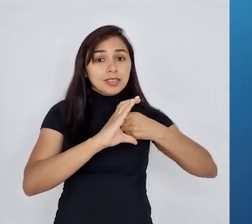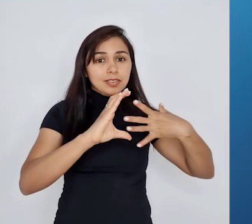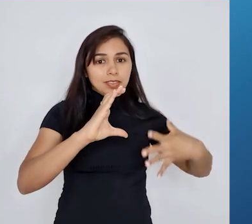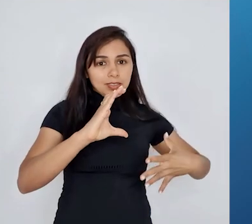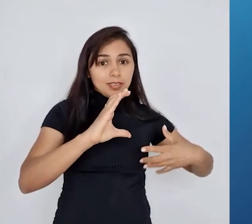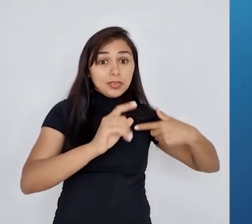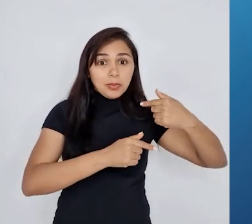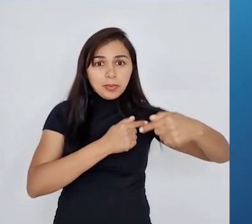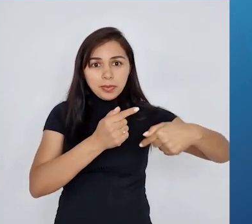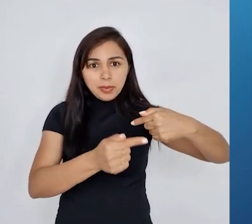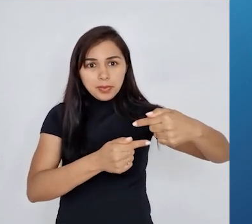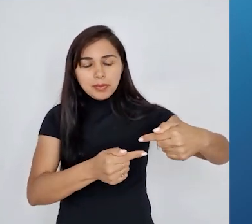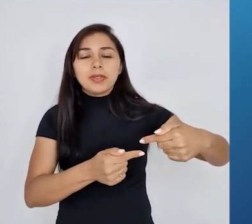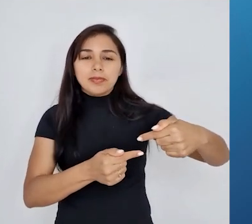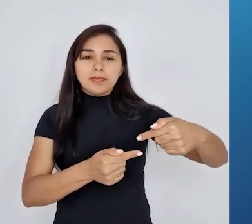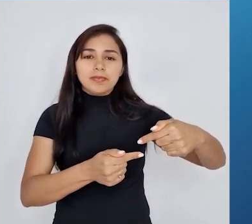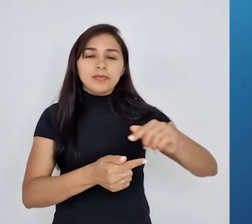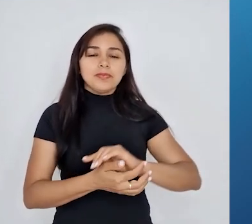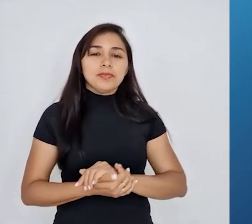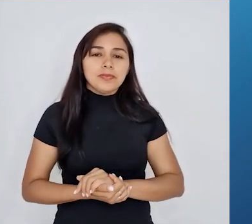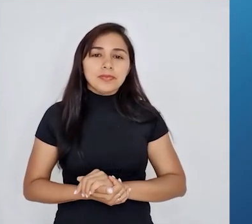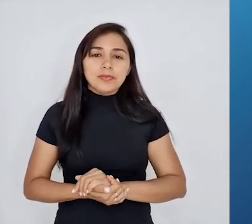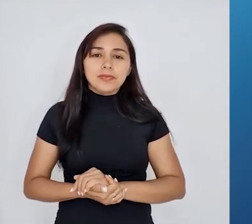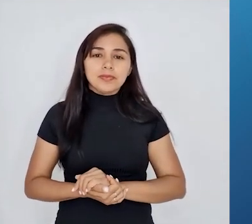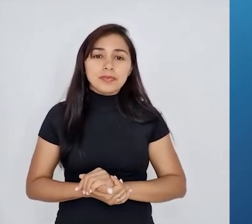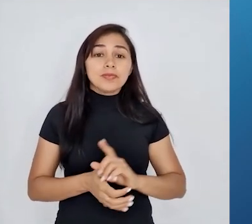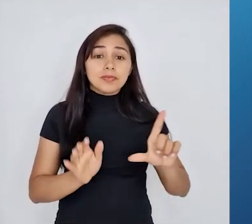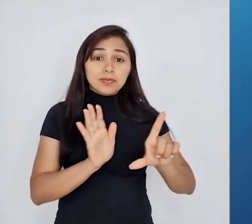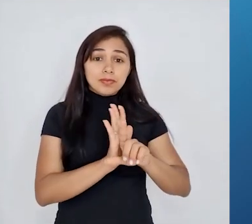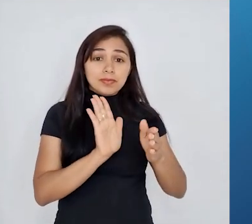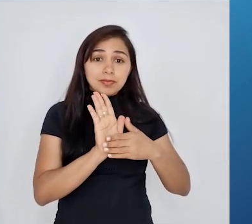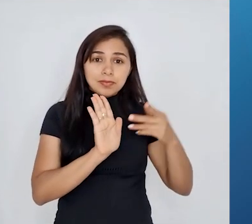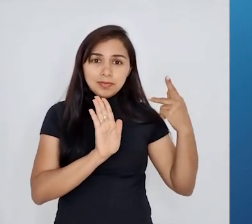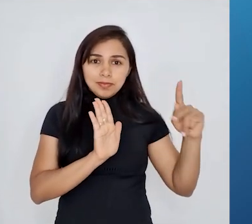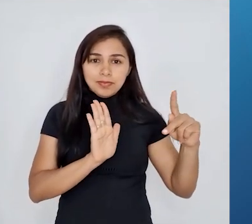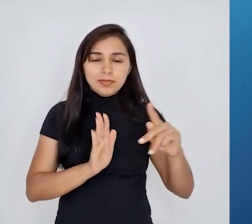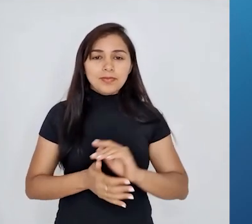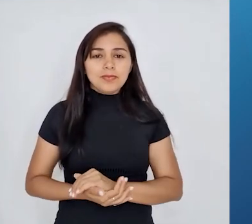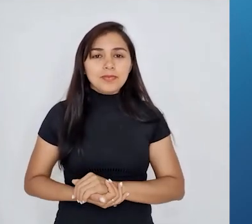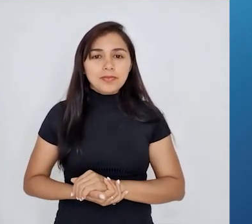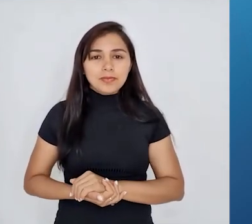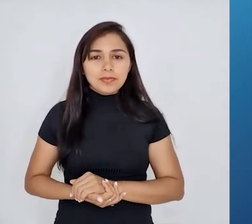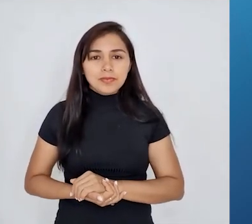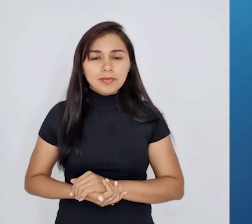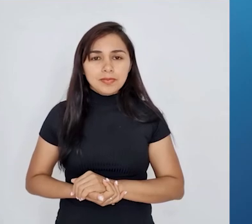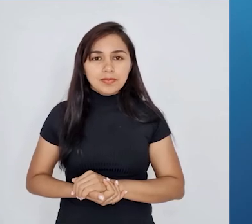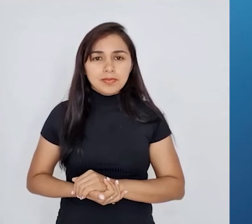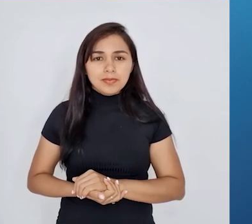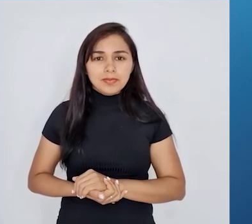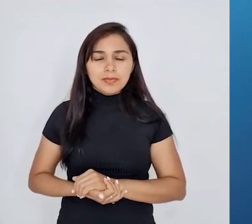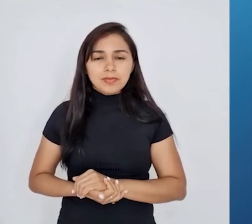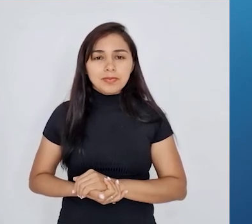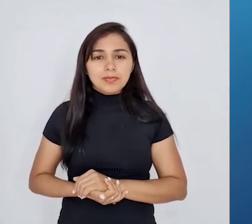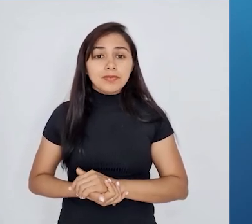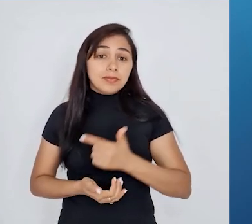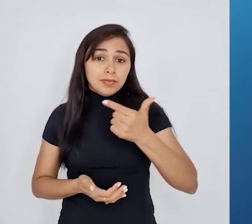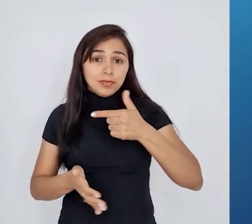das leis propostas por Lamarck. Segunda questão.